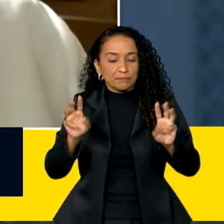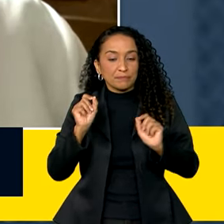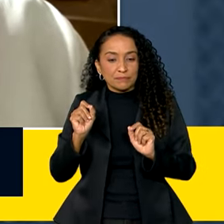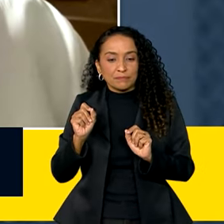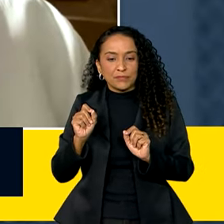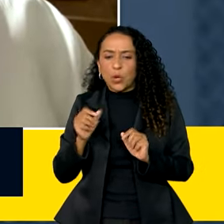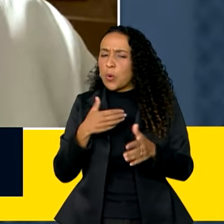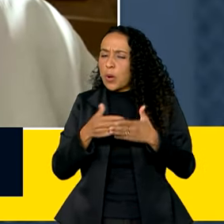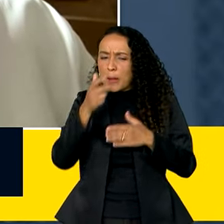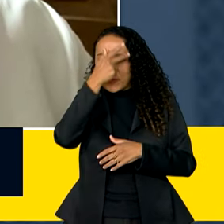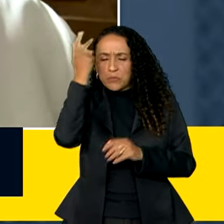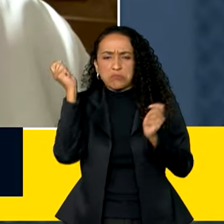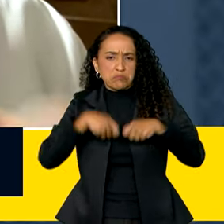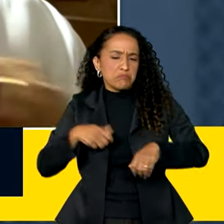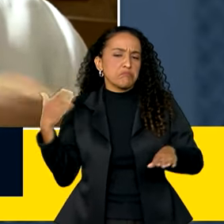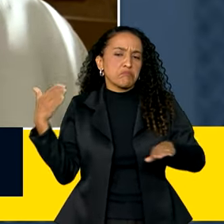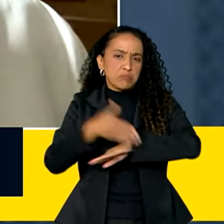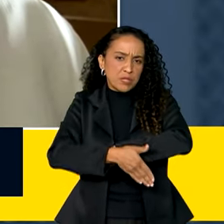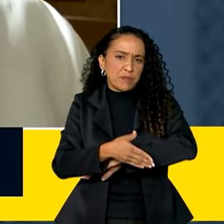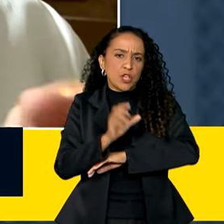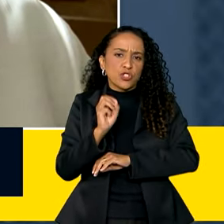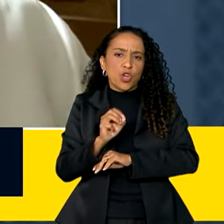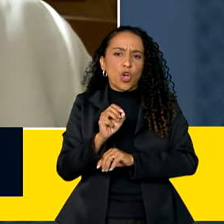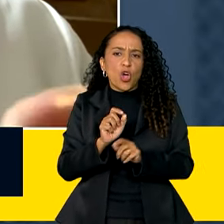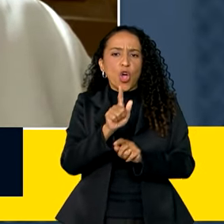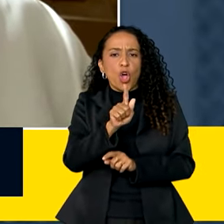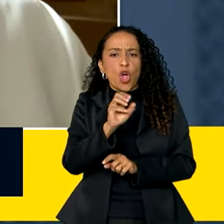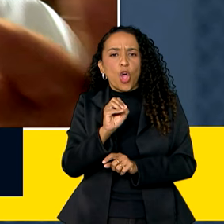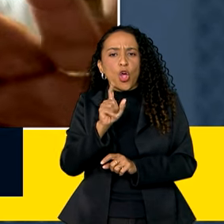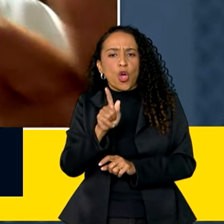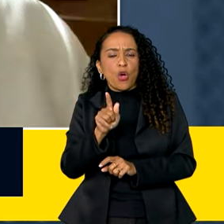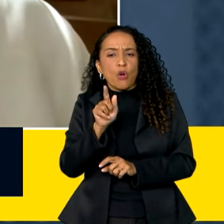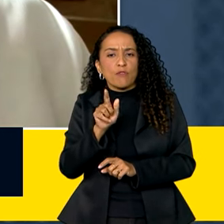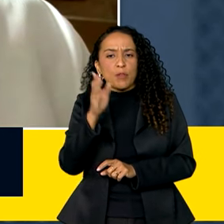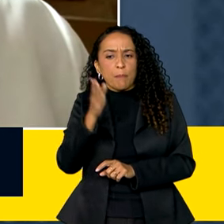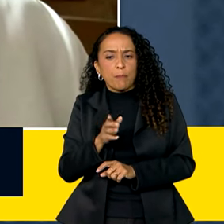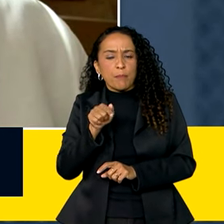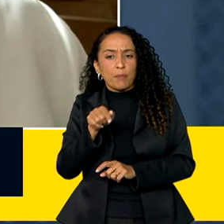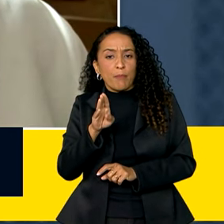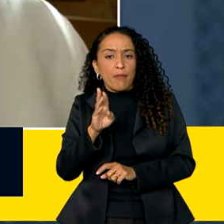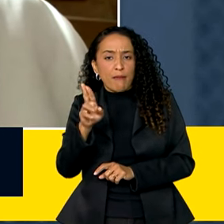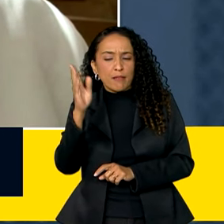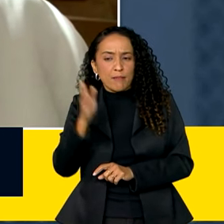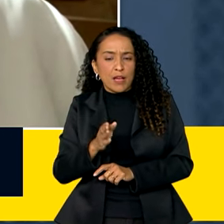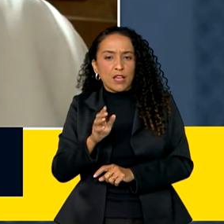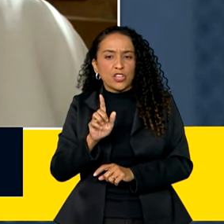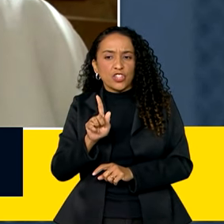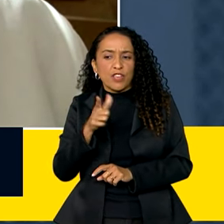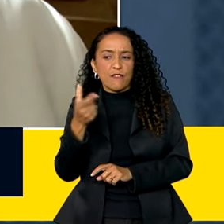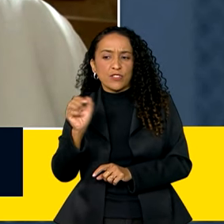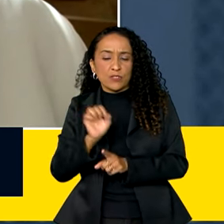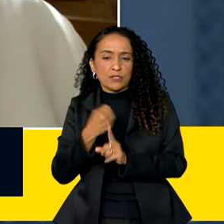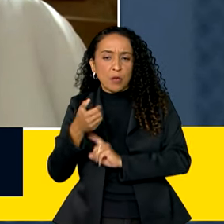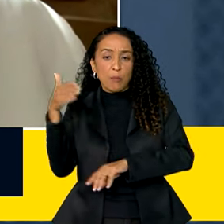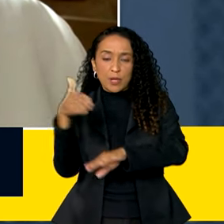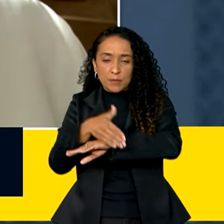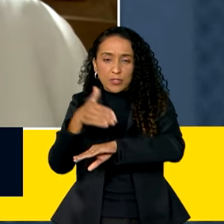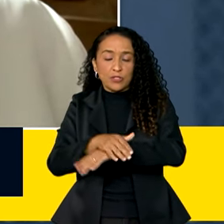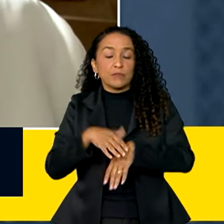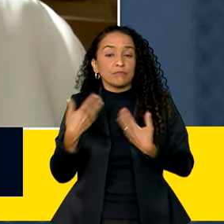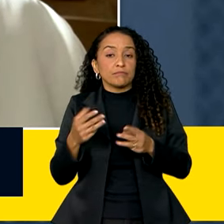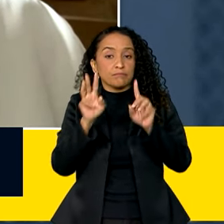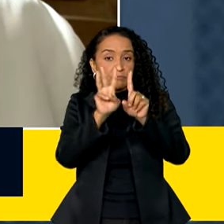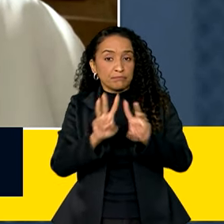que qualquer um pode participar, é só ir no gov.br, barra G20 Social Participativo. Essa